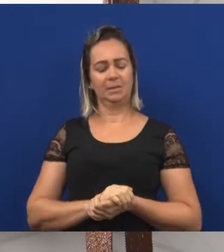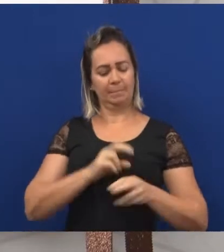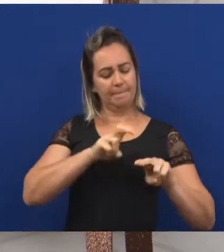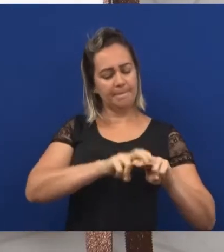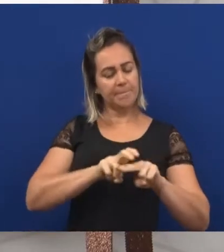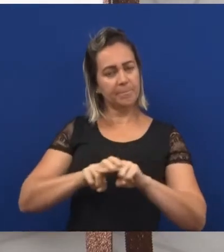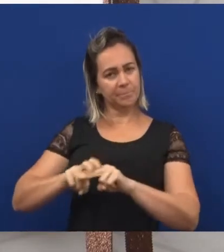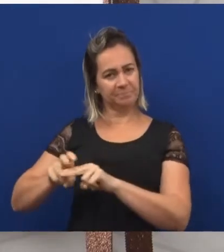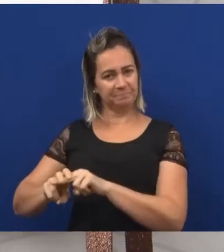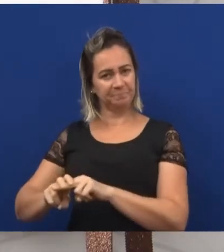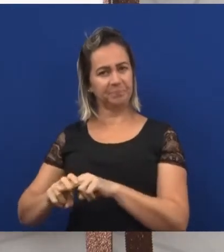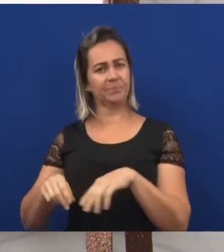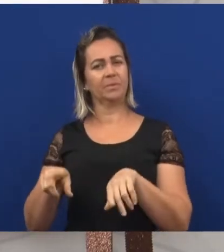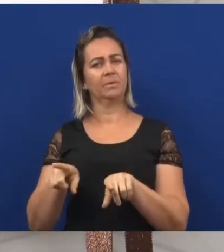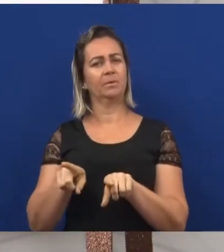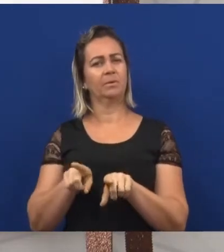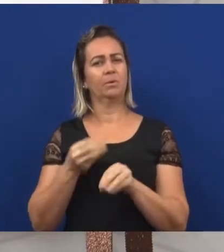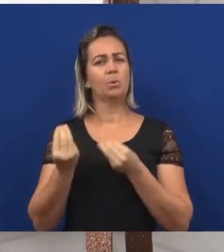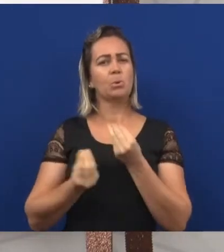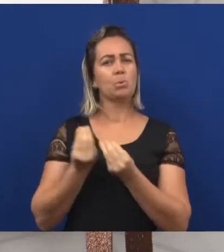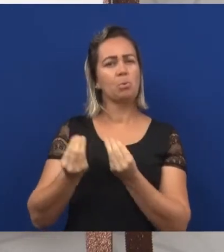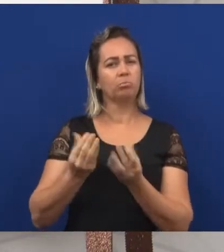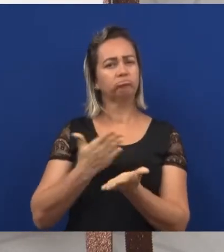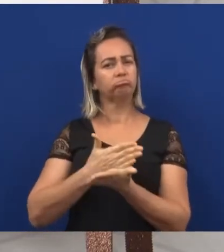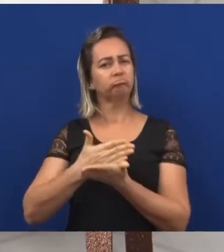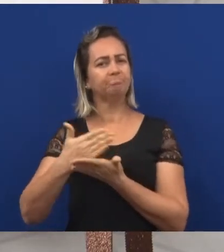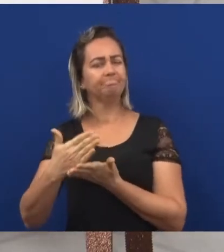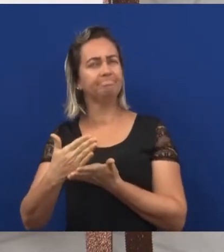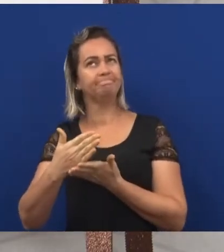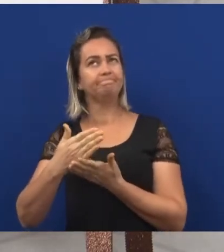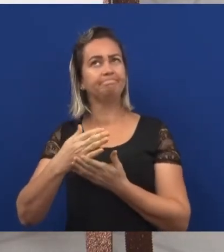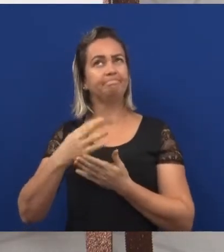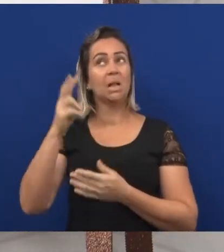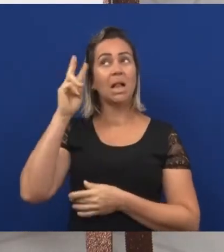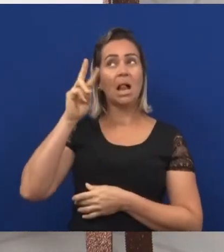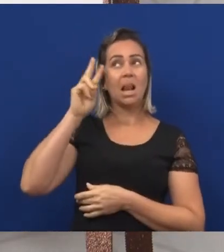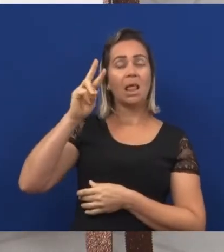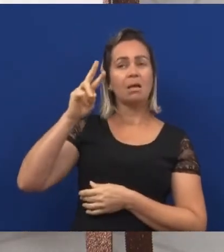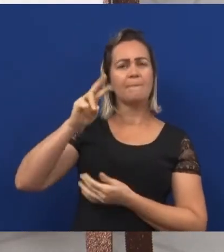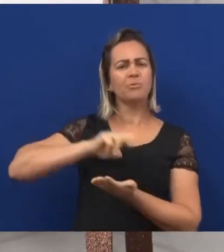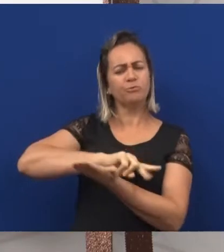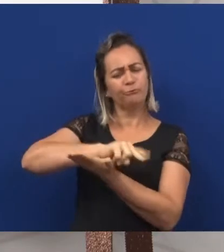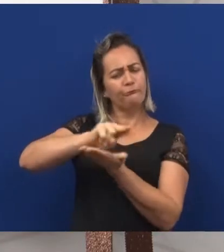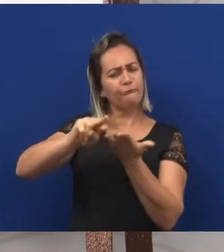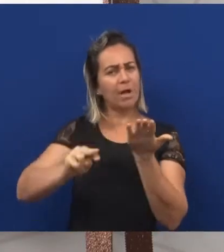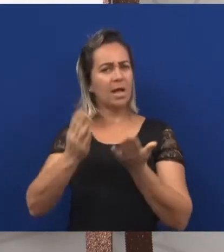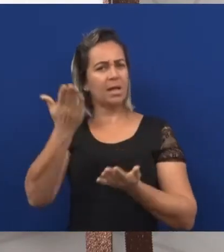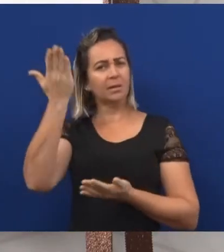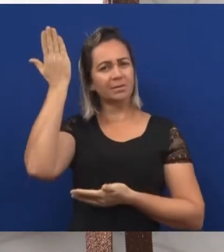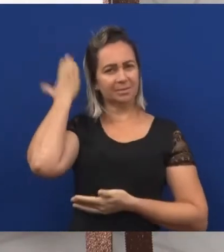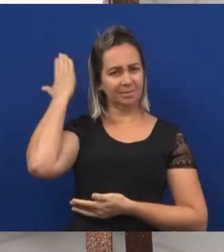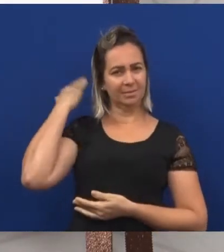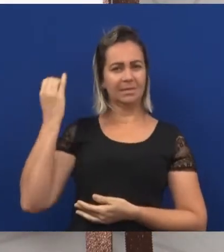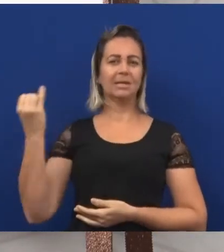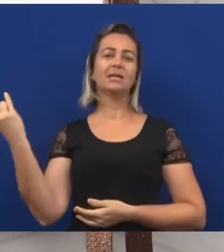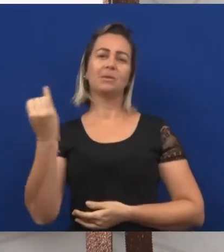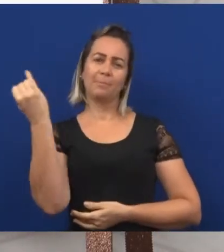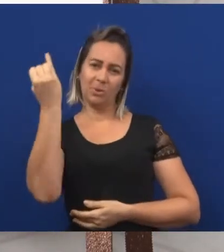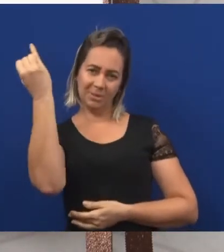sentar. Ele começou a se lembrar de outra coisa que era muito importante também.